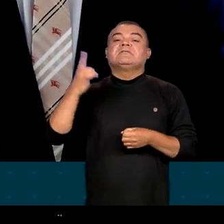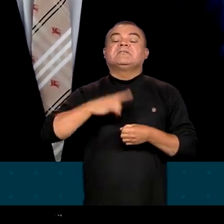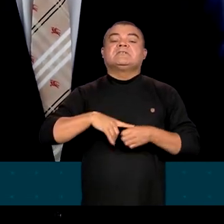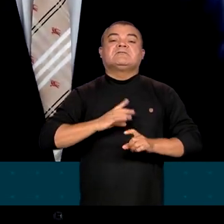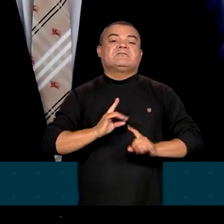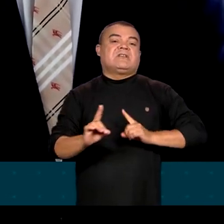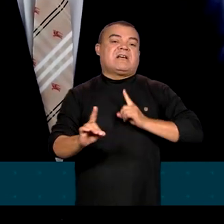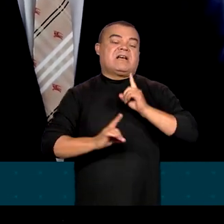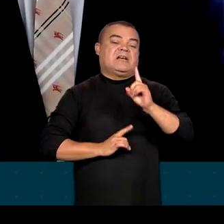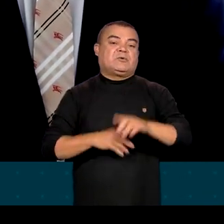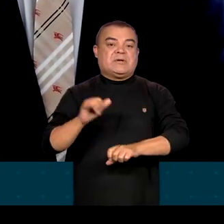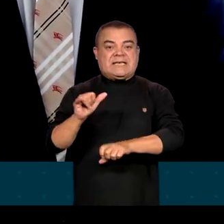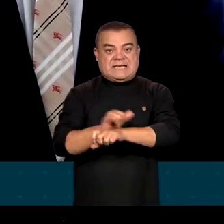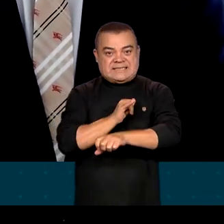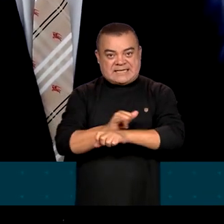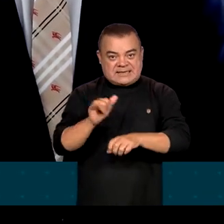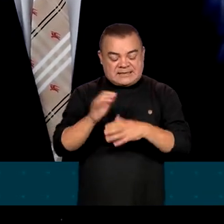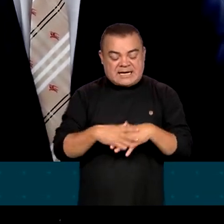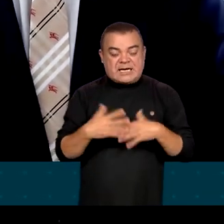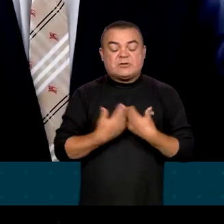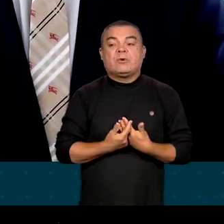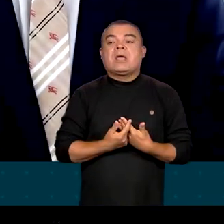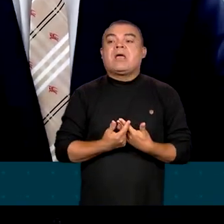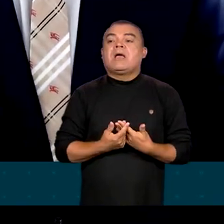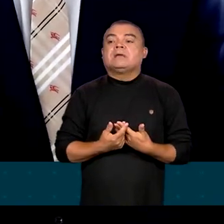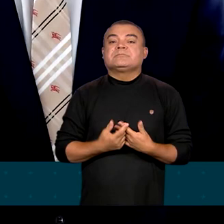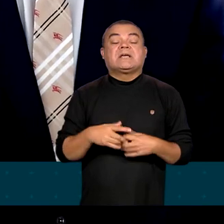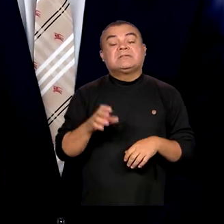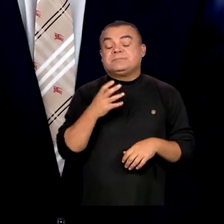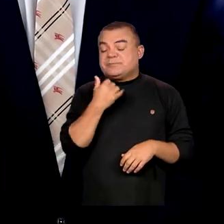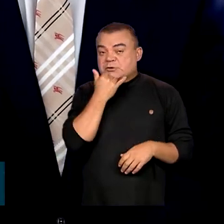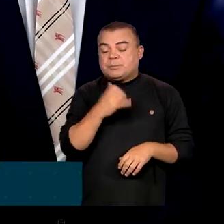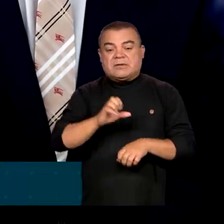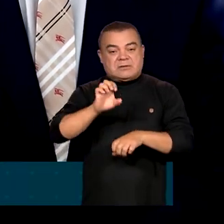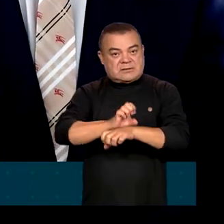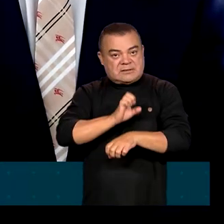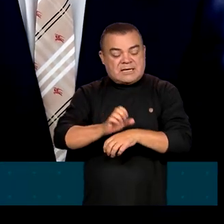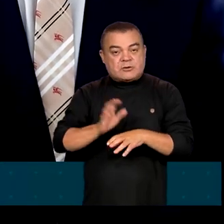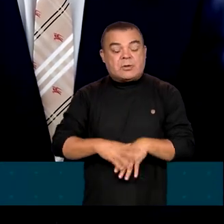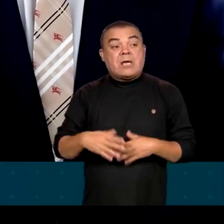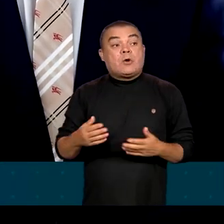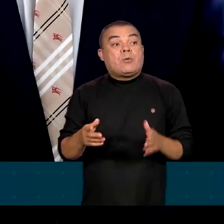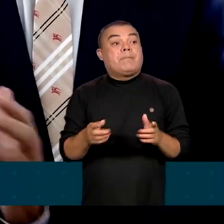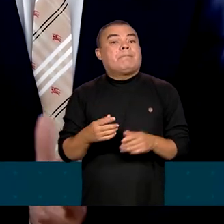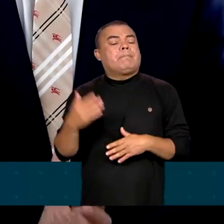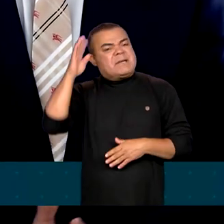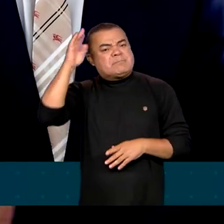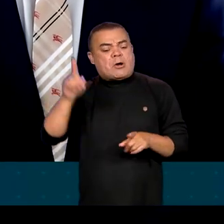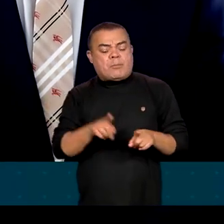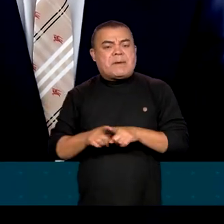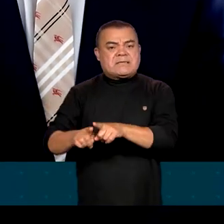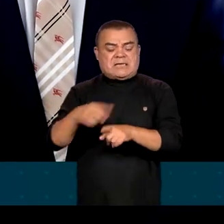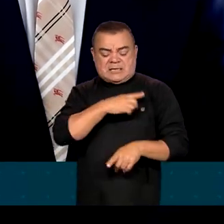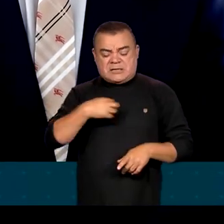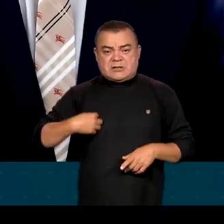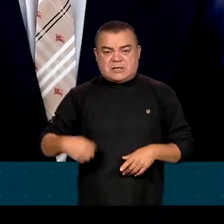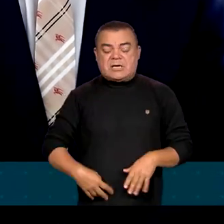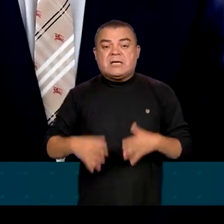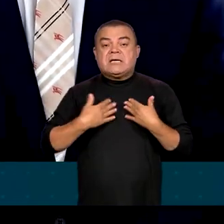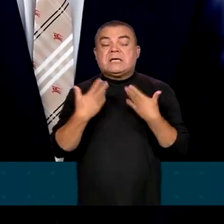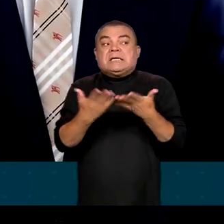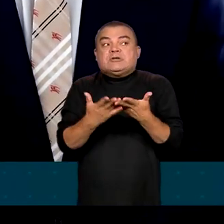sério, estratégico, com o principal parceiro comercial nosso, que a China. E isso virou uma coca ilustre no mundo